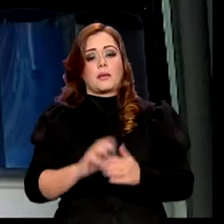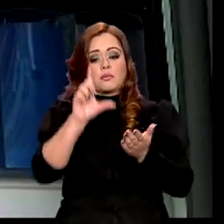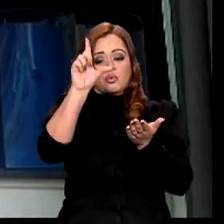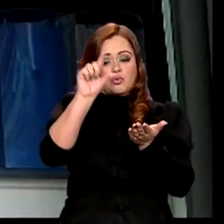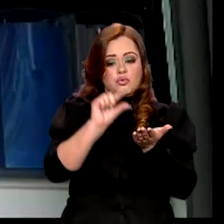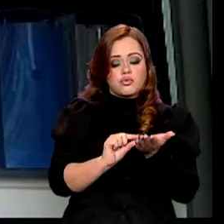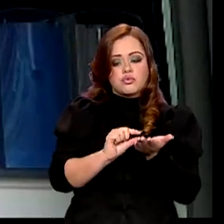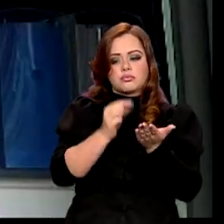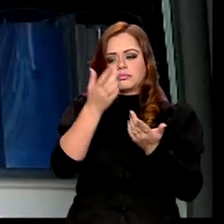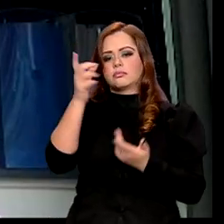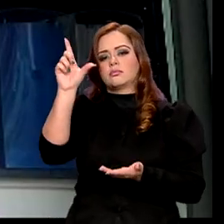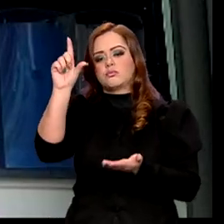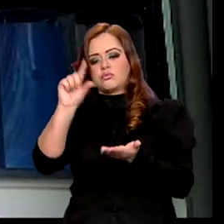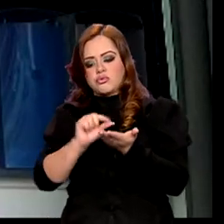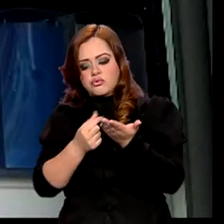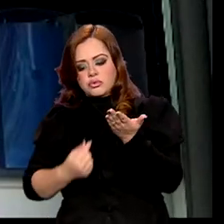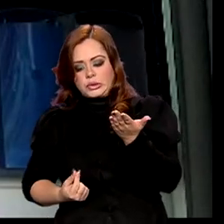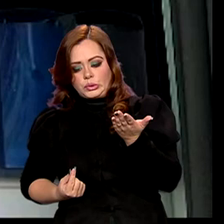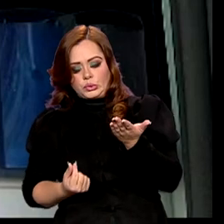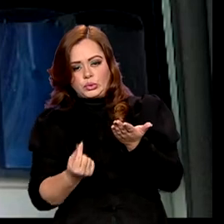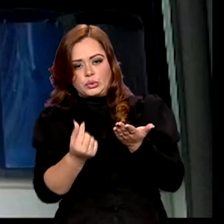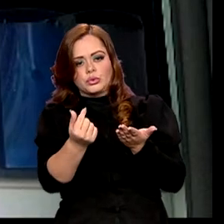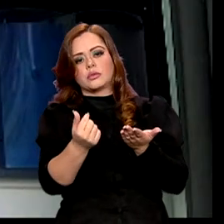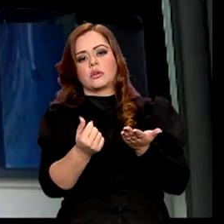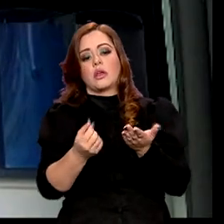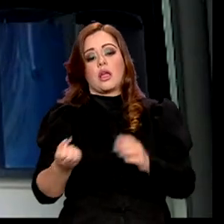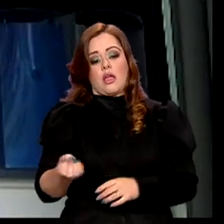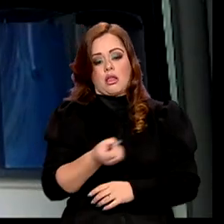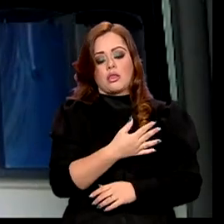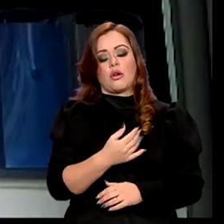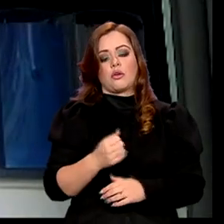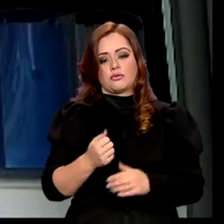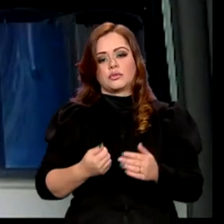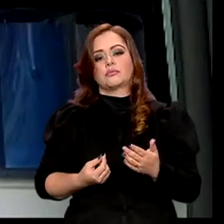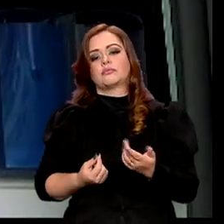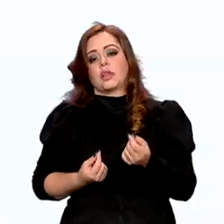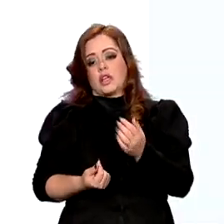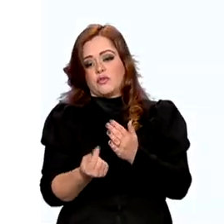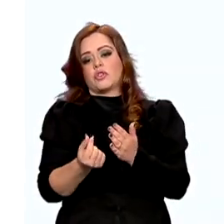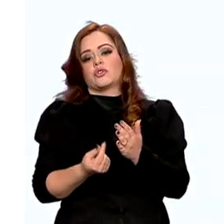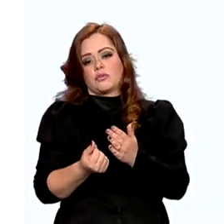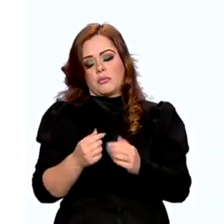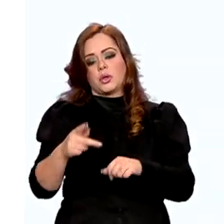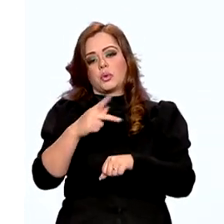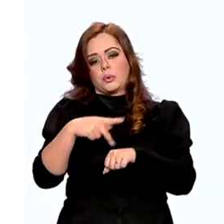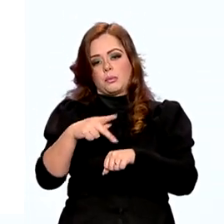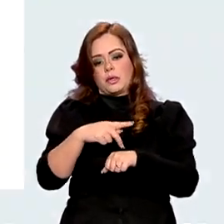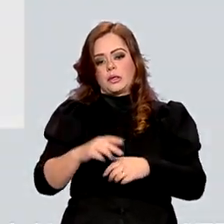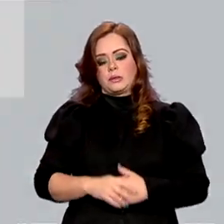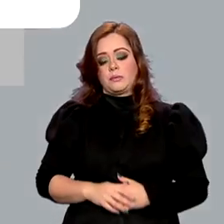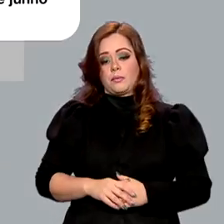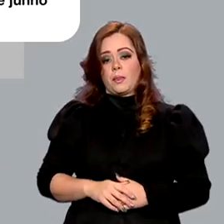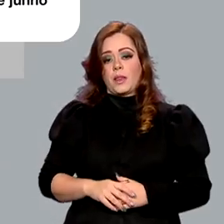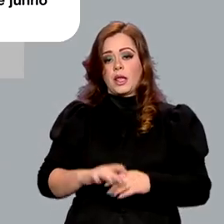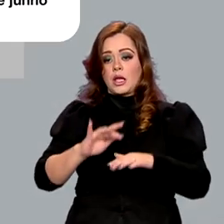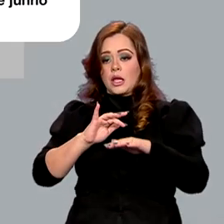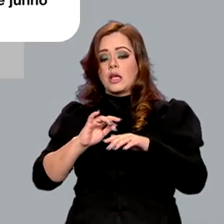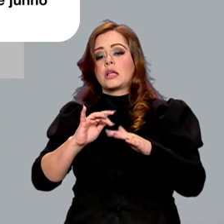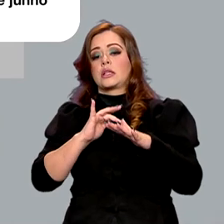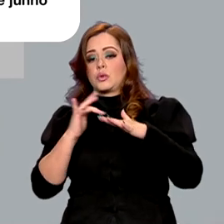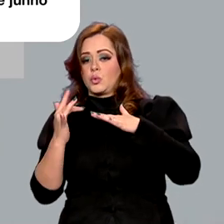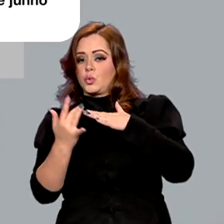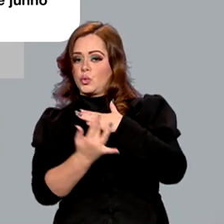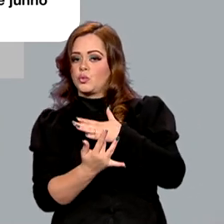taxa de juros em queda e com isso o surgimento de novos investimentos no nosso país. Pelas redes sociais, o presidente Lula